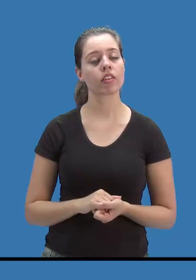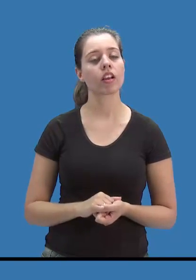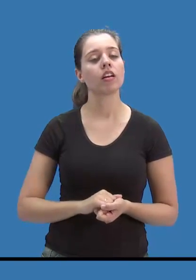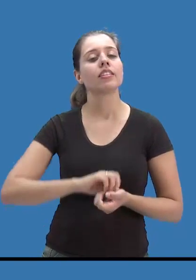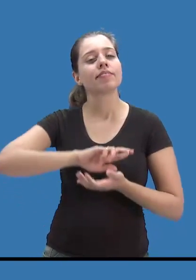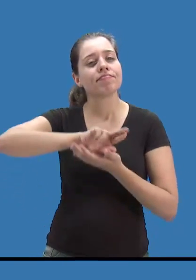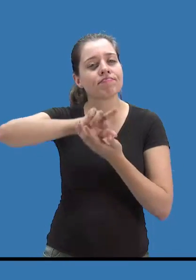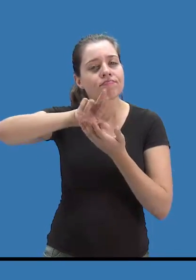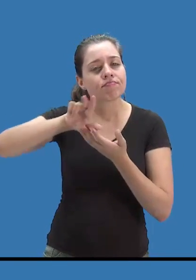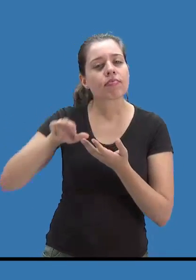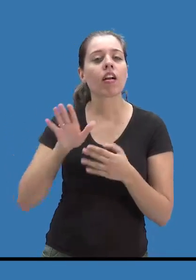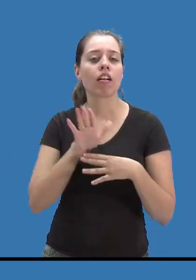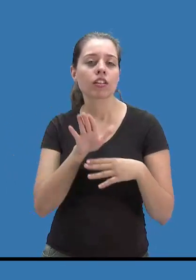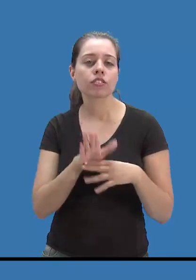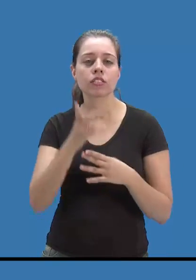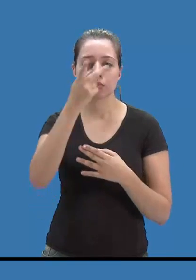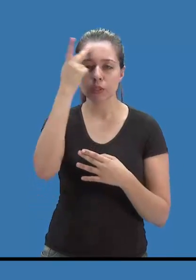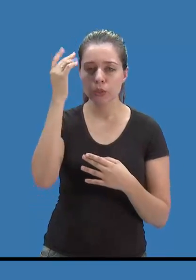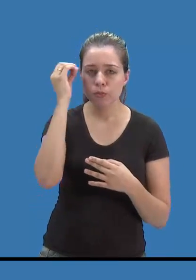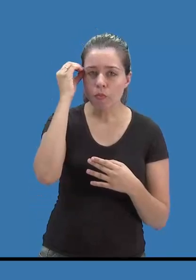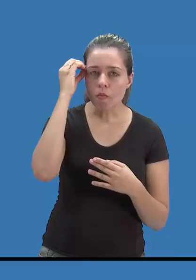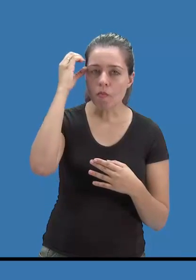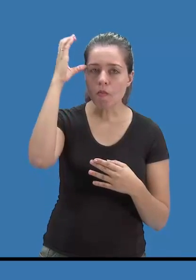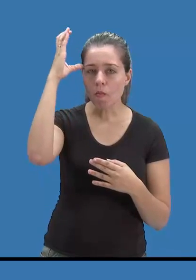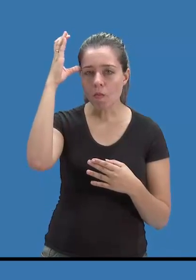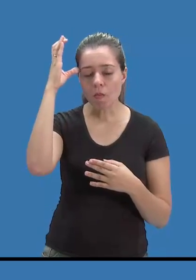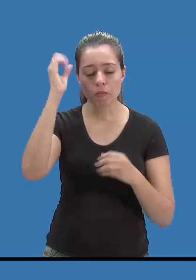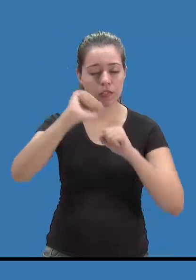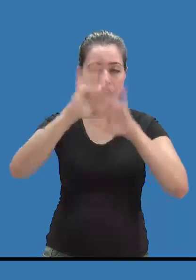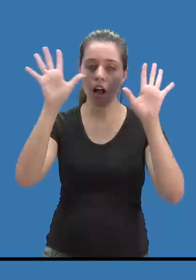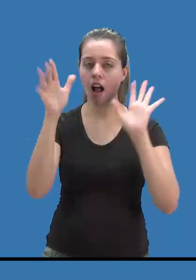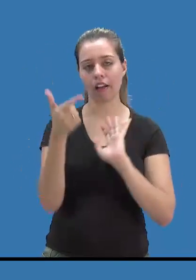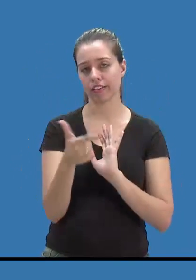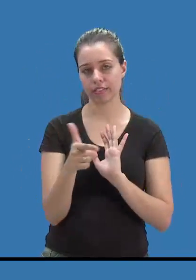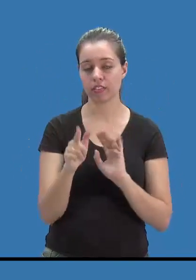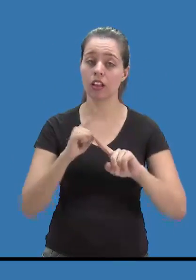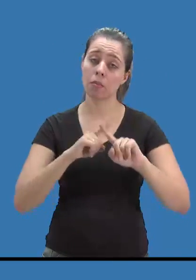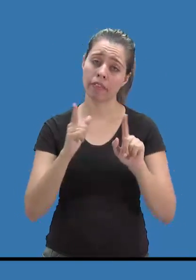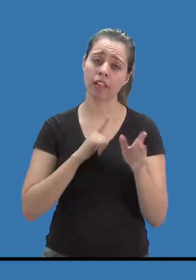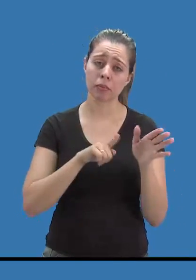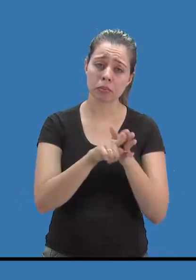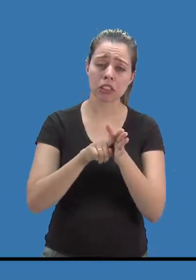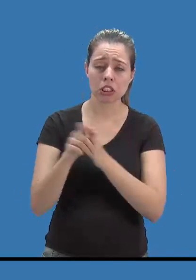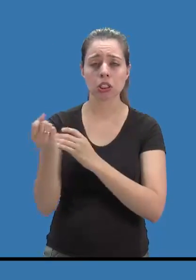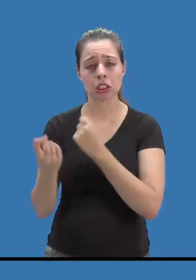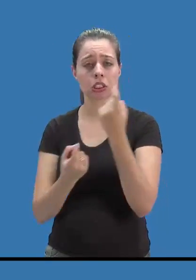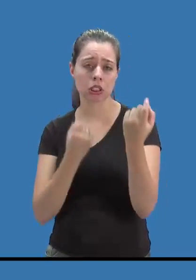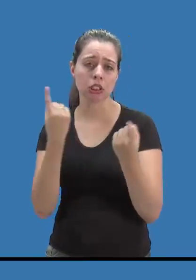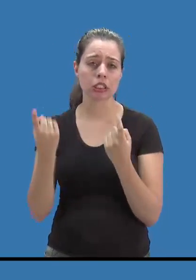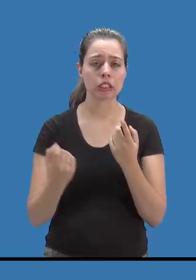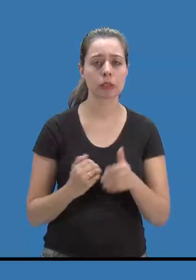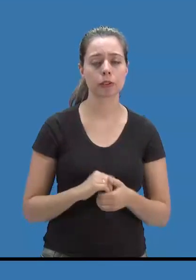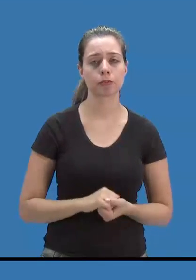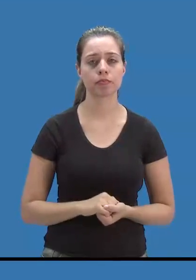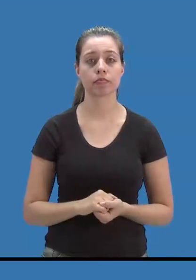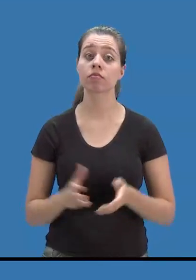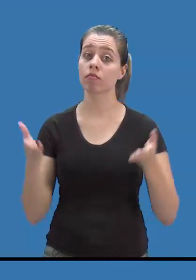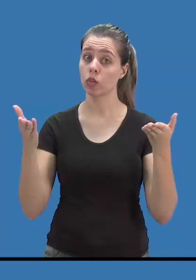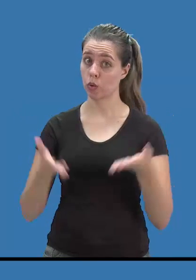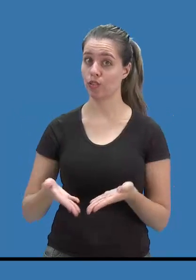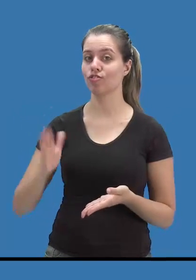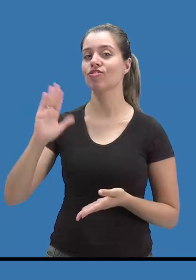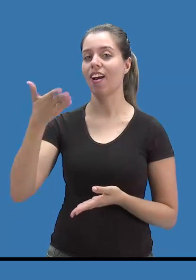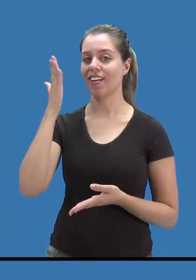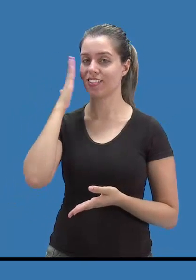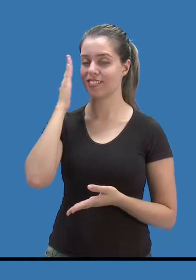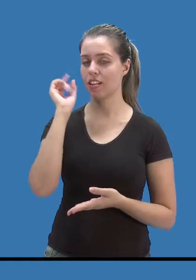desenvolverem altas habilidades ainda não estão totalmente esclarecidos, mas já existem alguns indícios. Hoje já se sabe que para